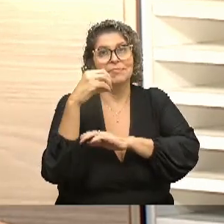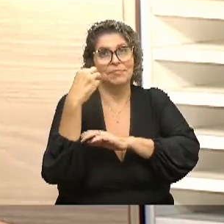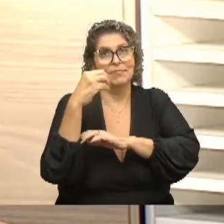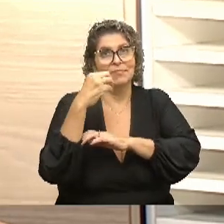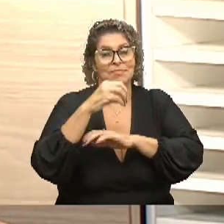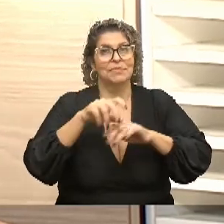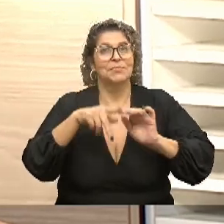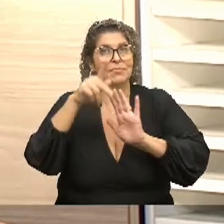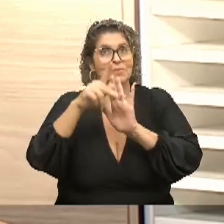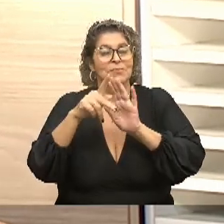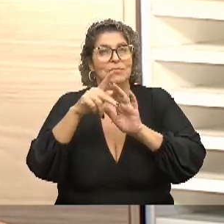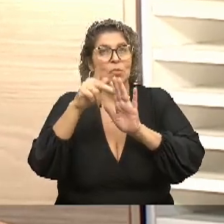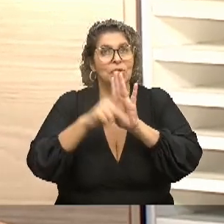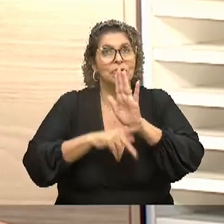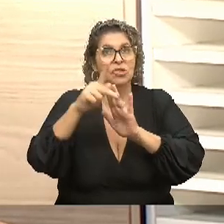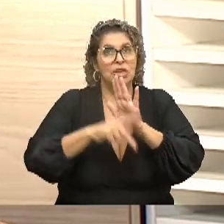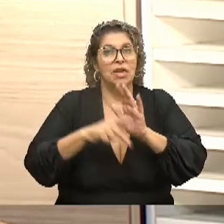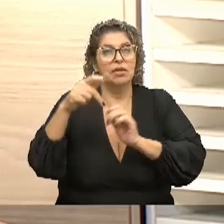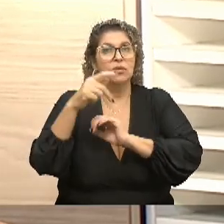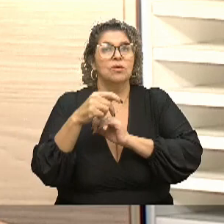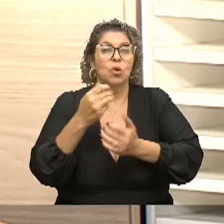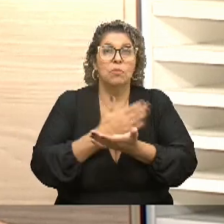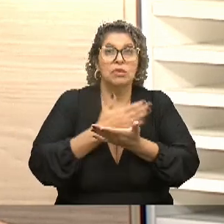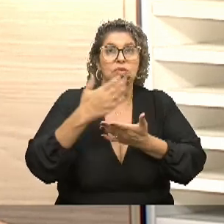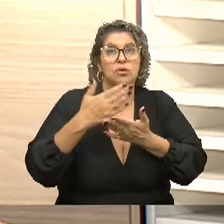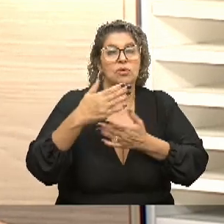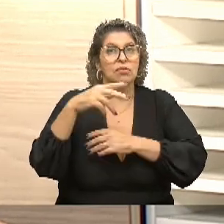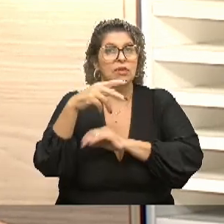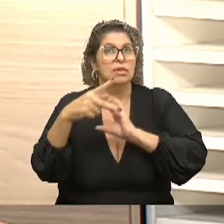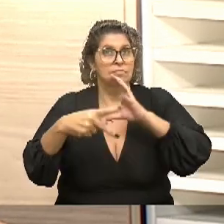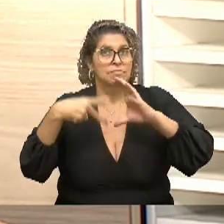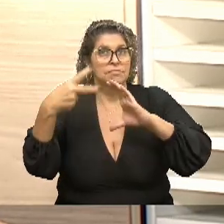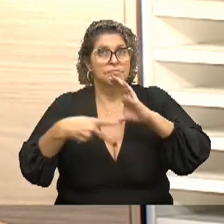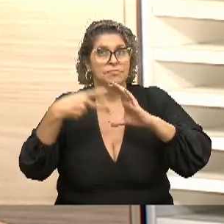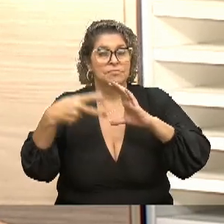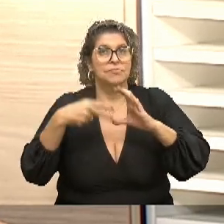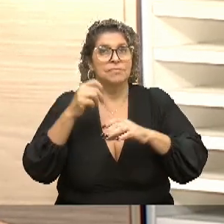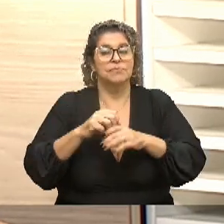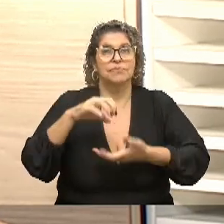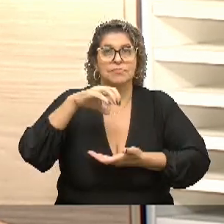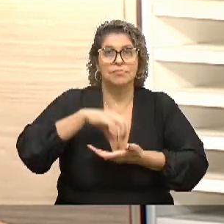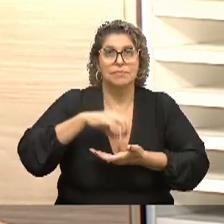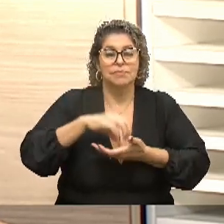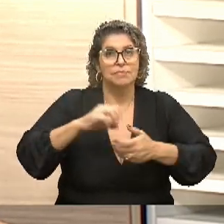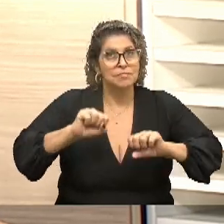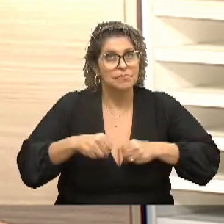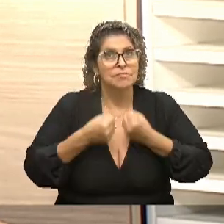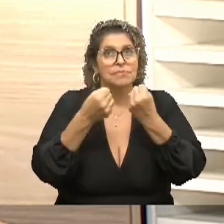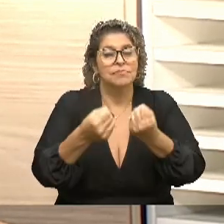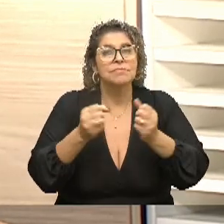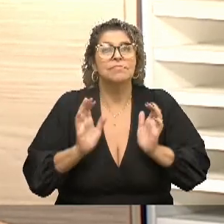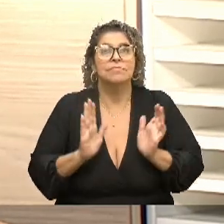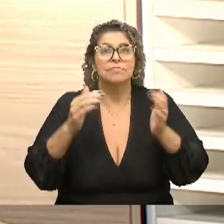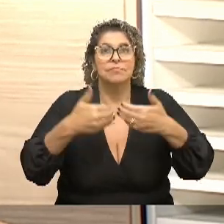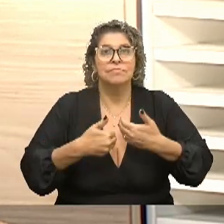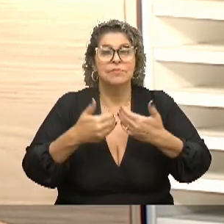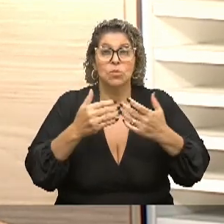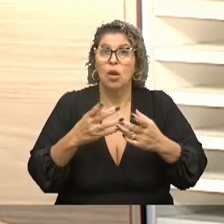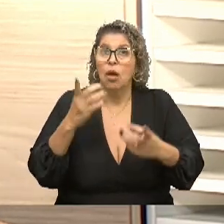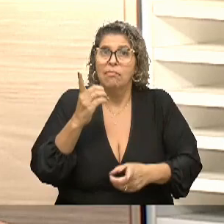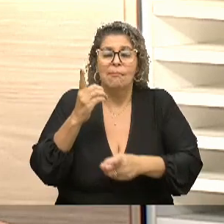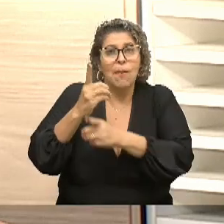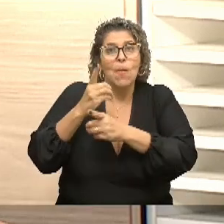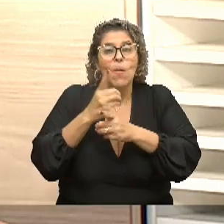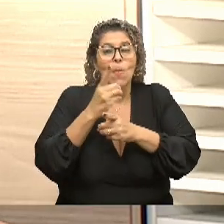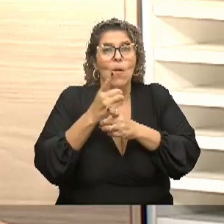que nasceu na Câmara de Vereadores de Porto Alegre, na Frente Parlamentar em Defesa do Autismo. E que vem ao encontro justamente